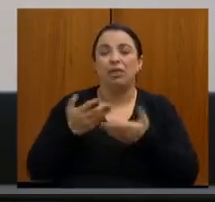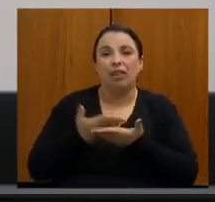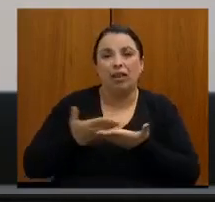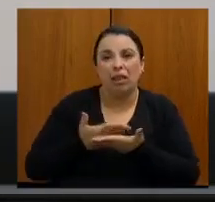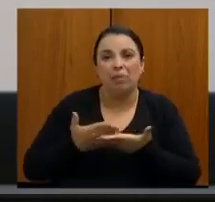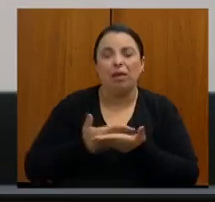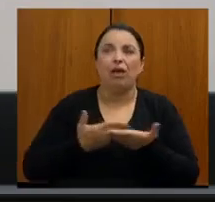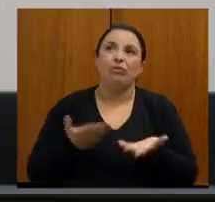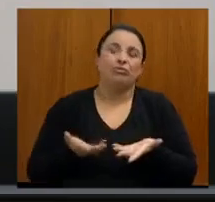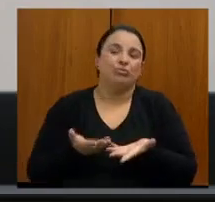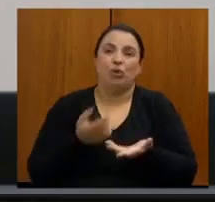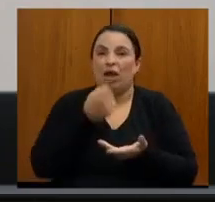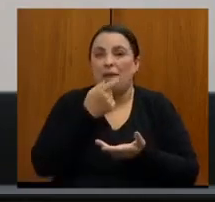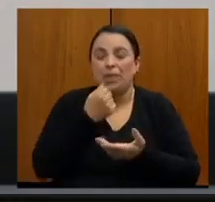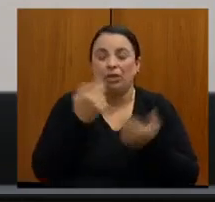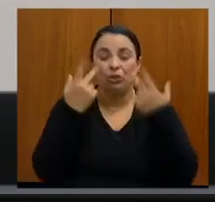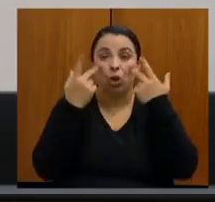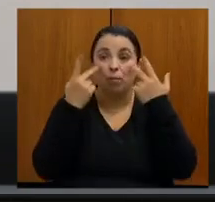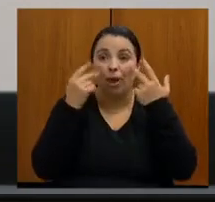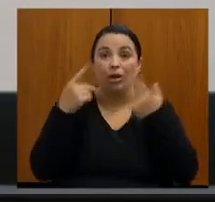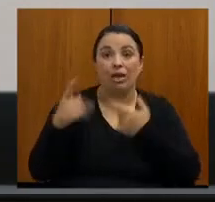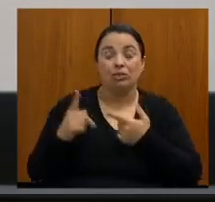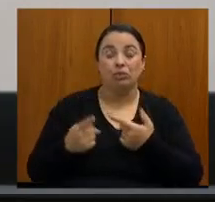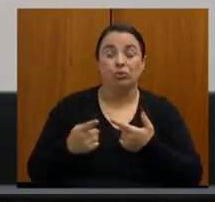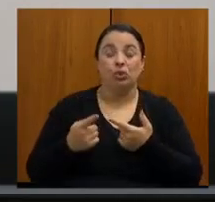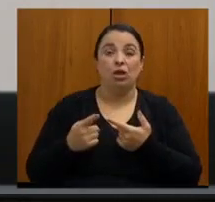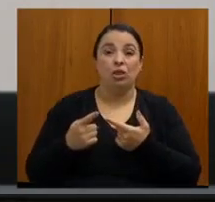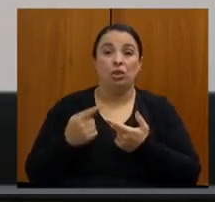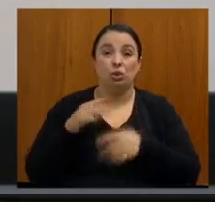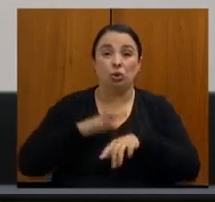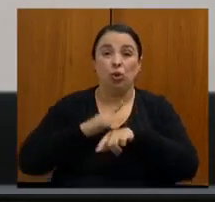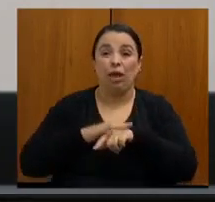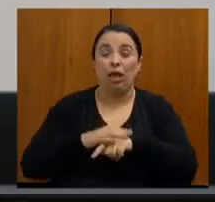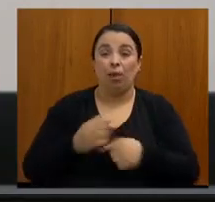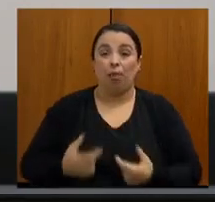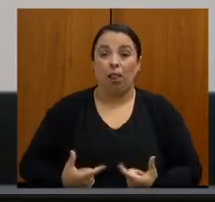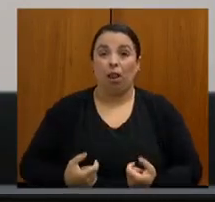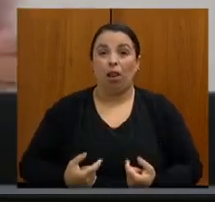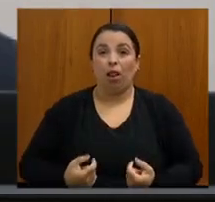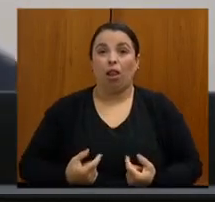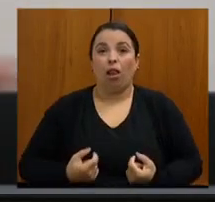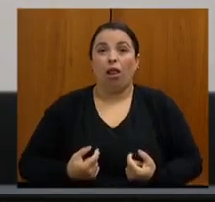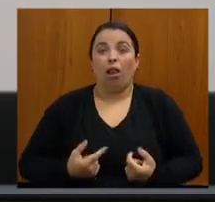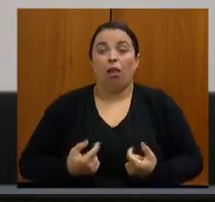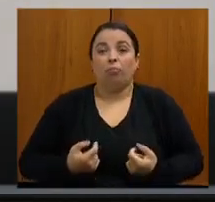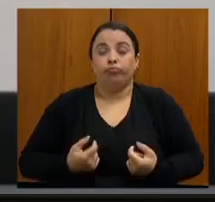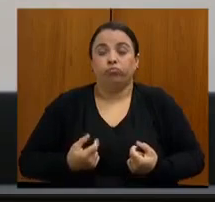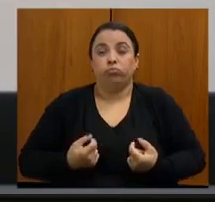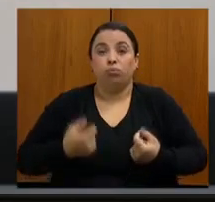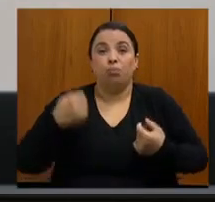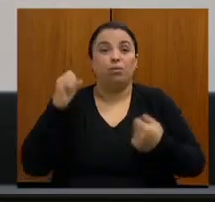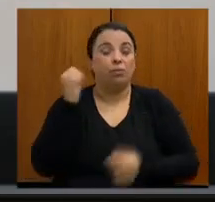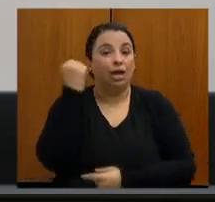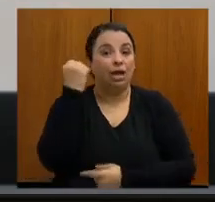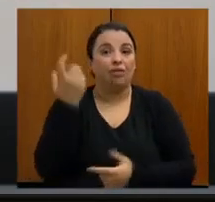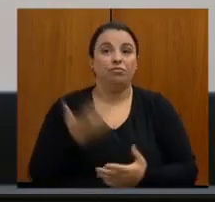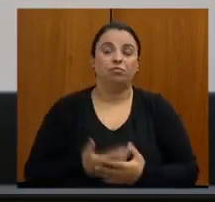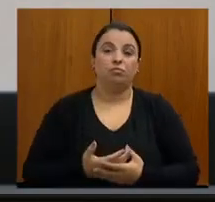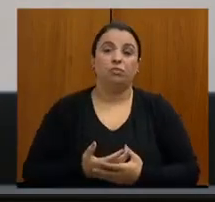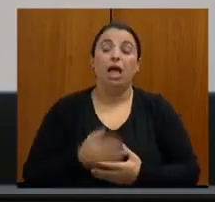doença avançando. E eu atendi ele no ambulatório, parei o ambulatório, fui lá e fiz a biópsia dele.